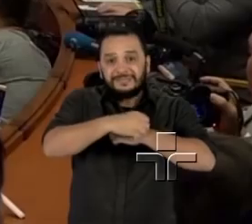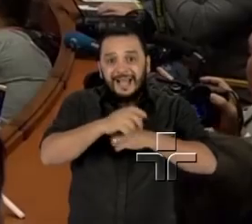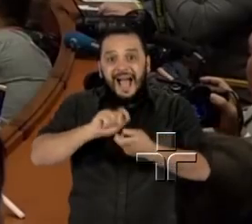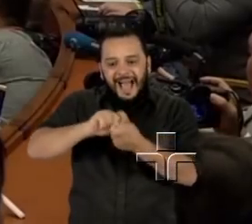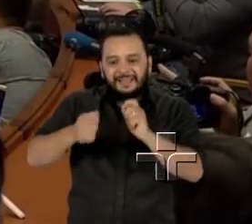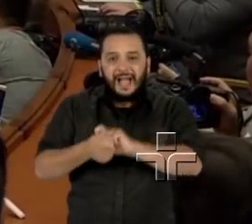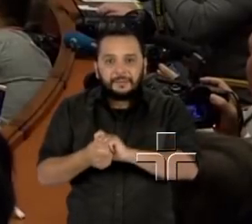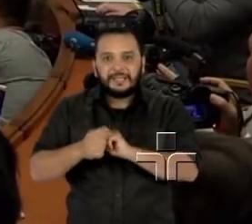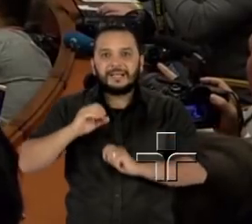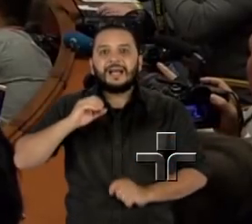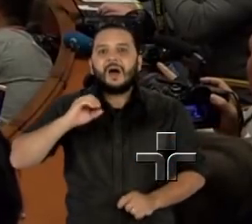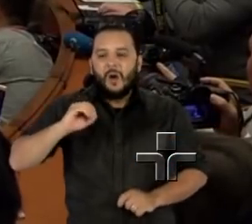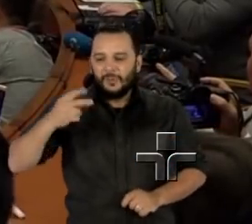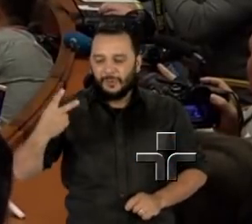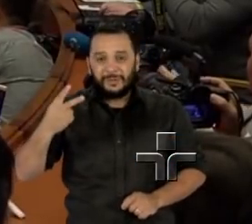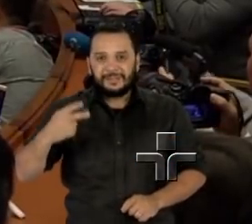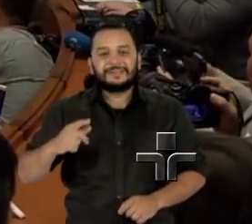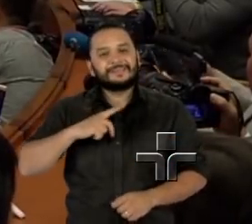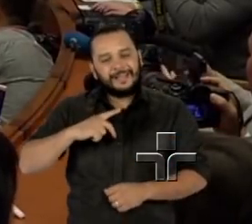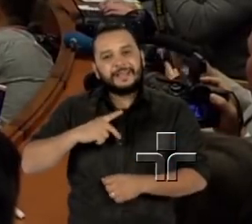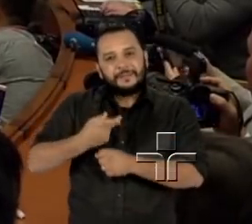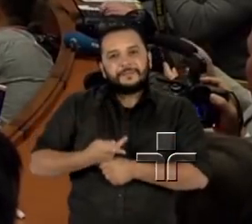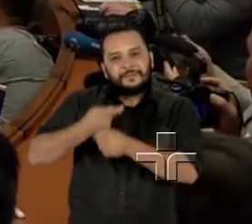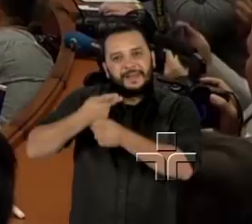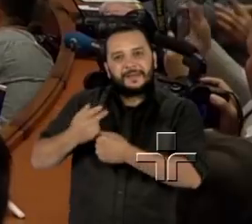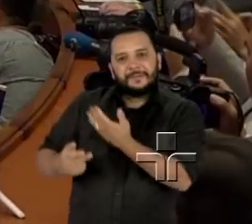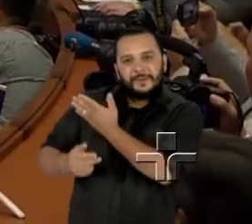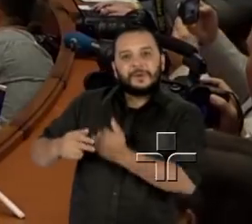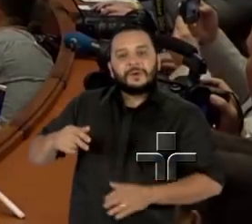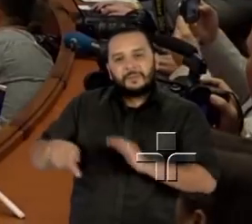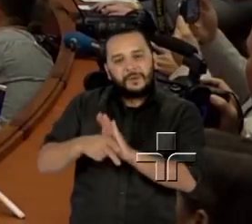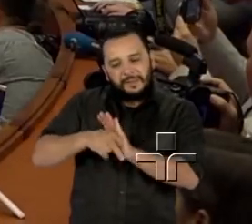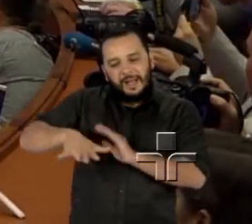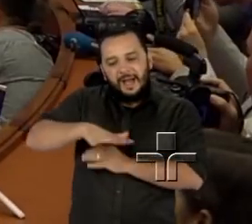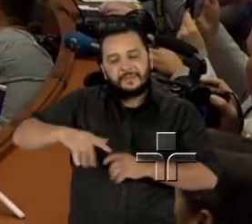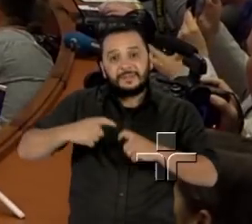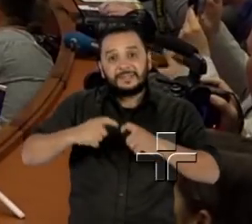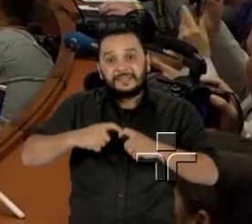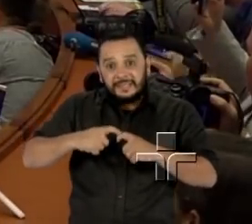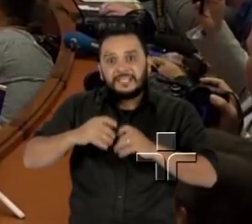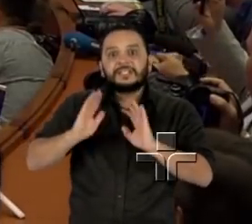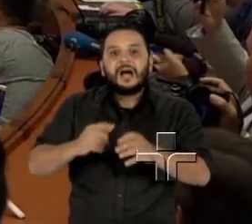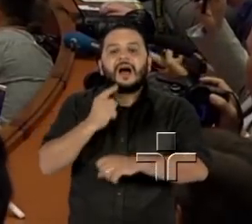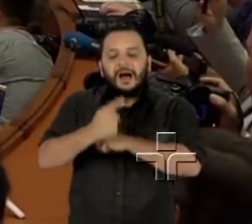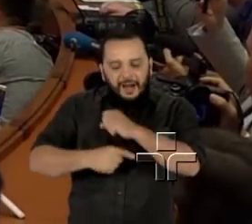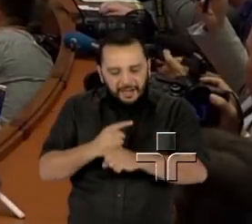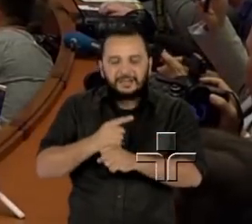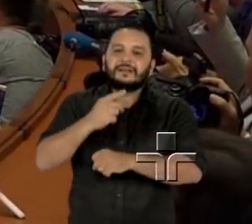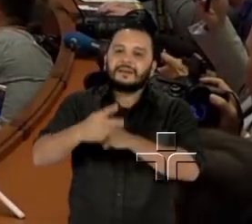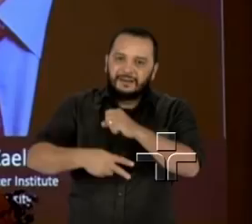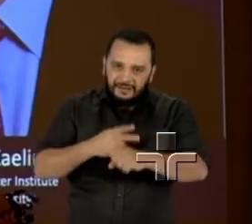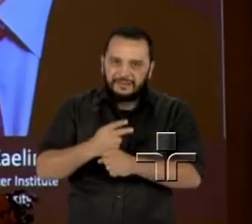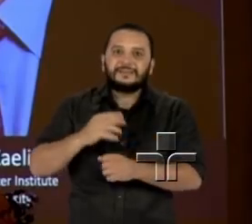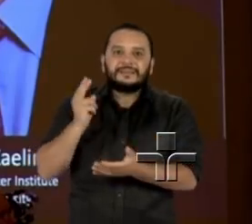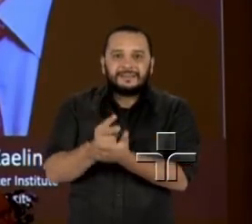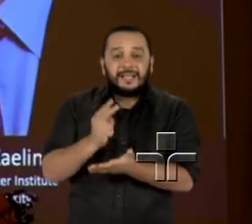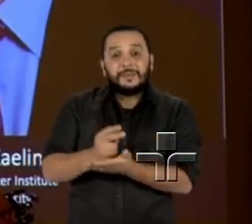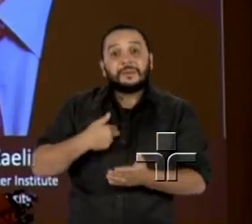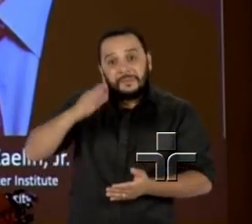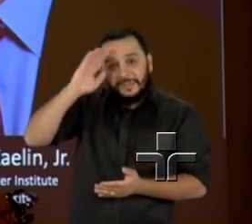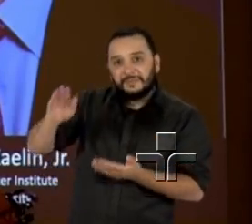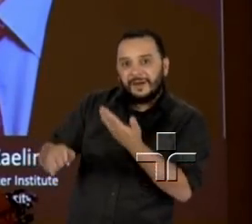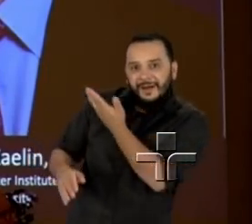O Nobel de Medicina é a primeira categoria do prêmio a ser anunciada a cada ano. Desta vez, os laureados foram os